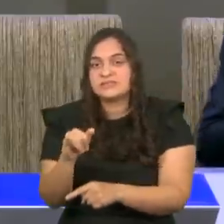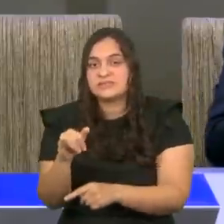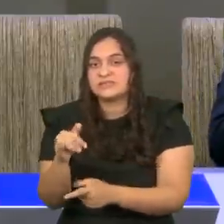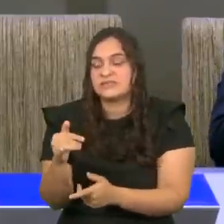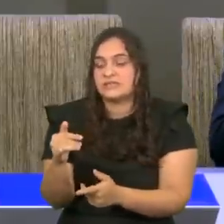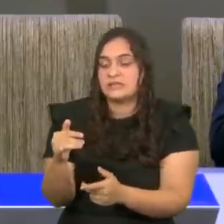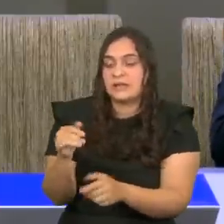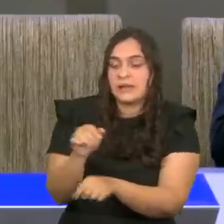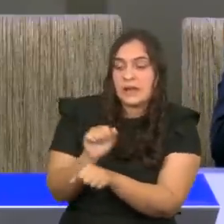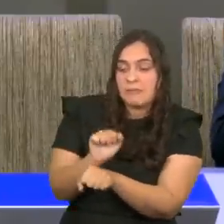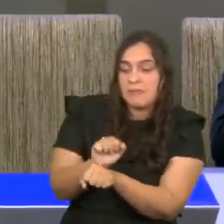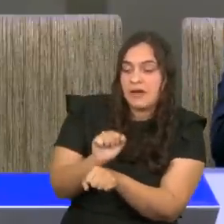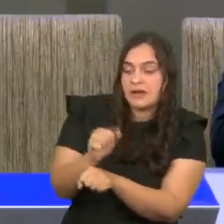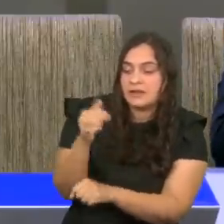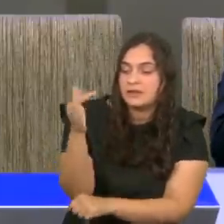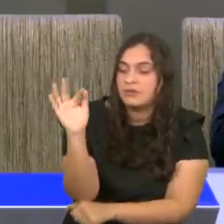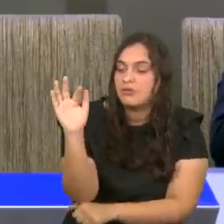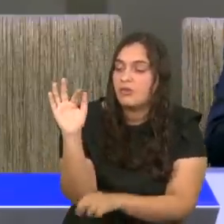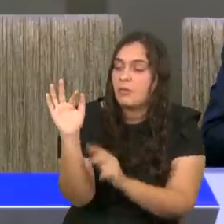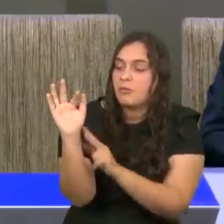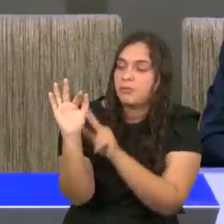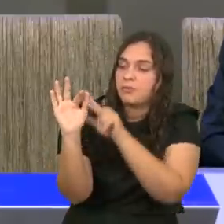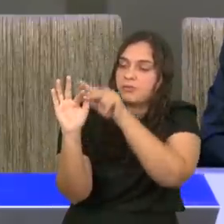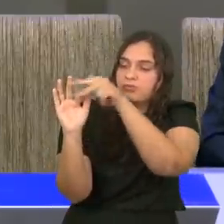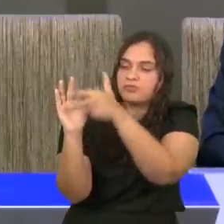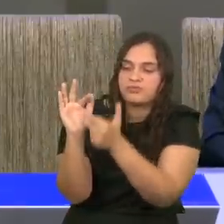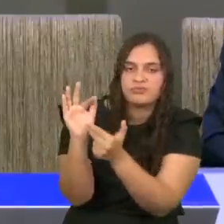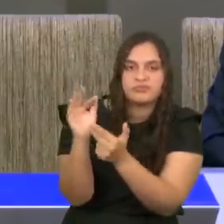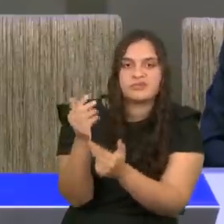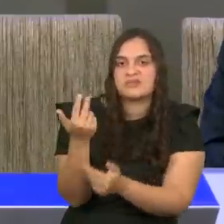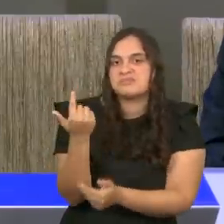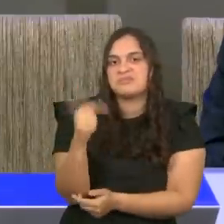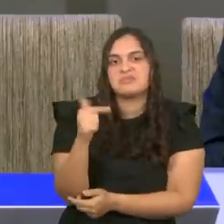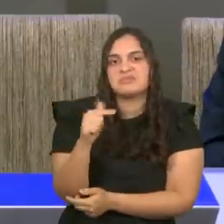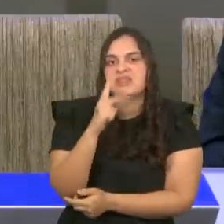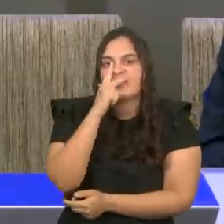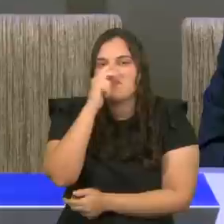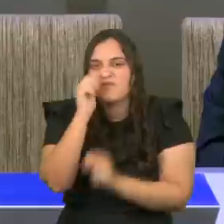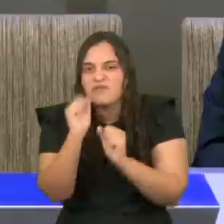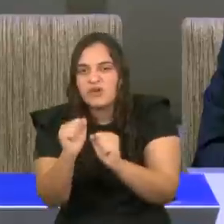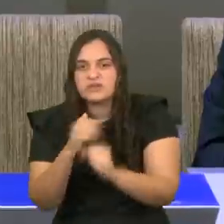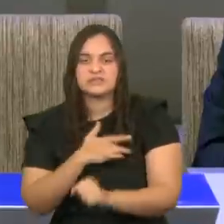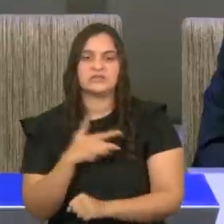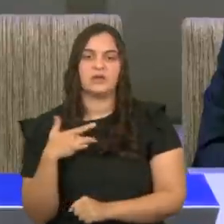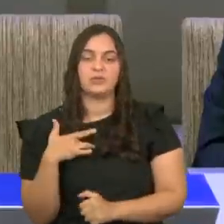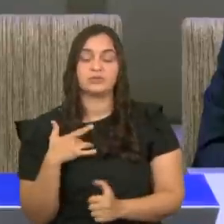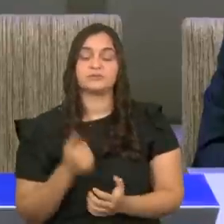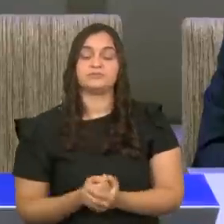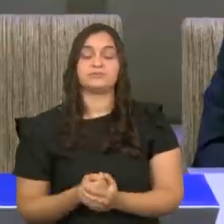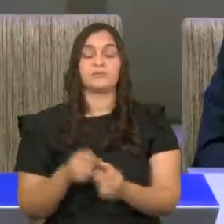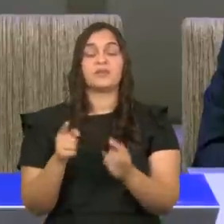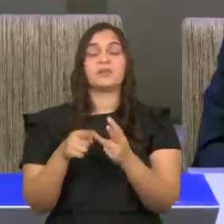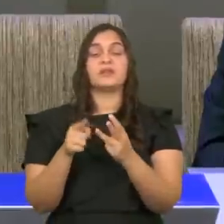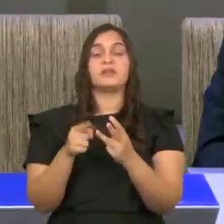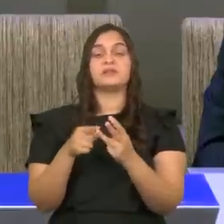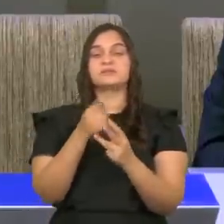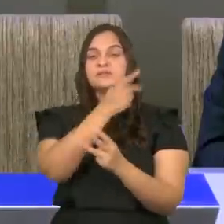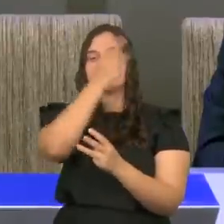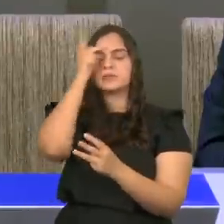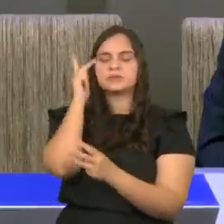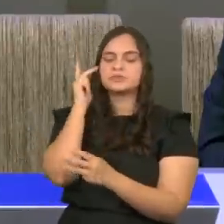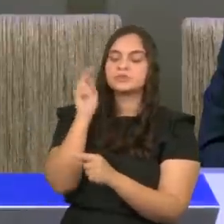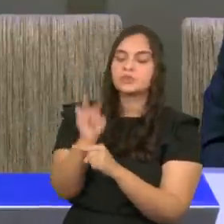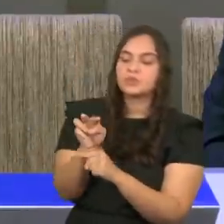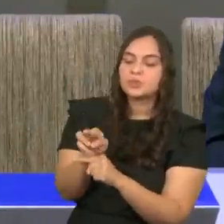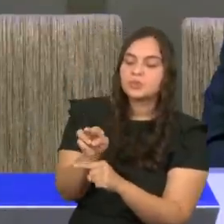força, no seu crescimento. Em terceiro lugar, quem cultiva o lírio, tem